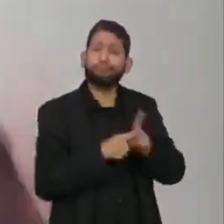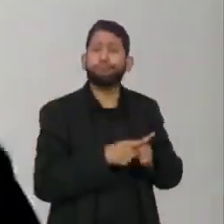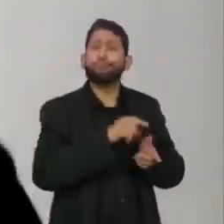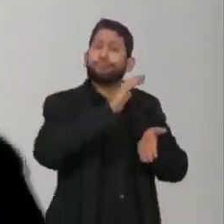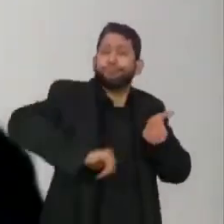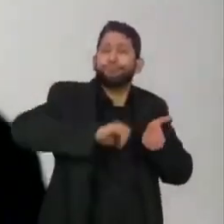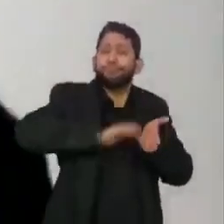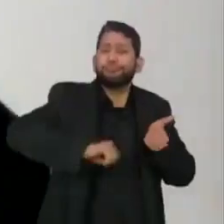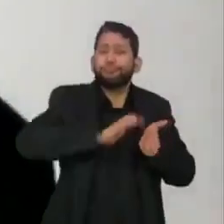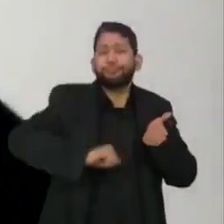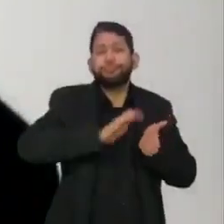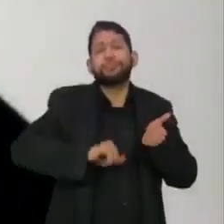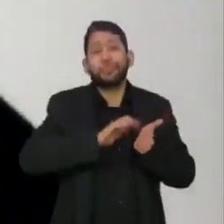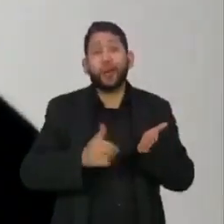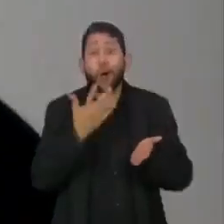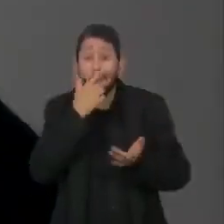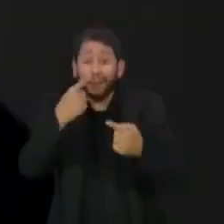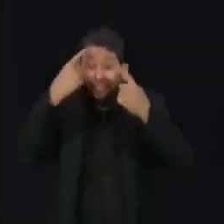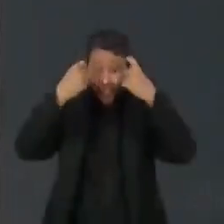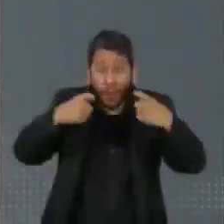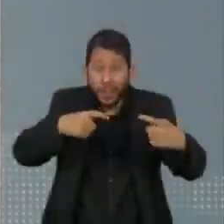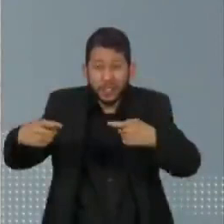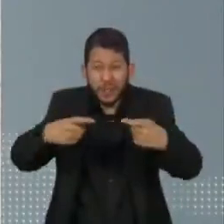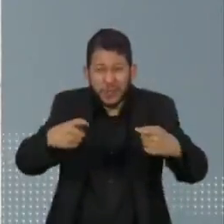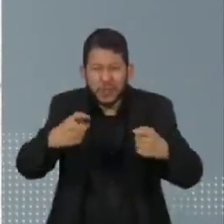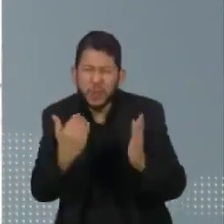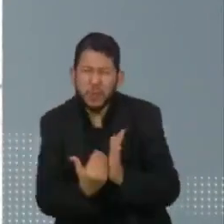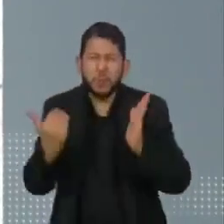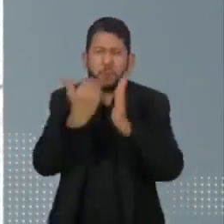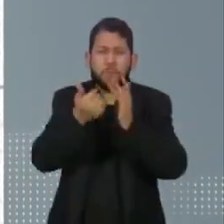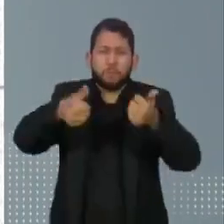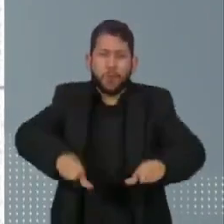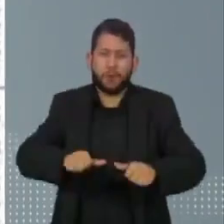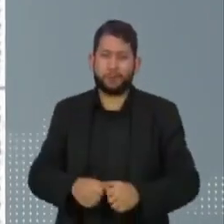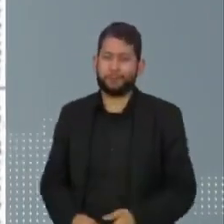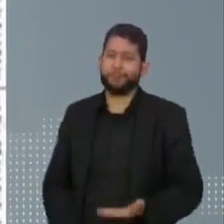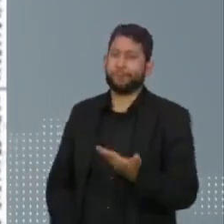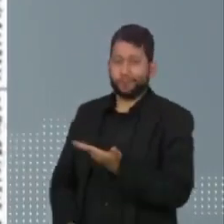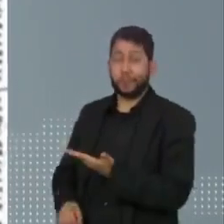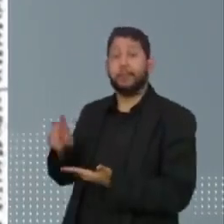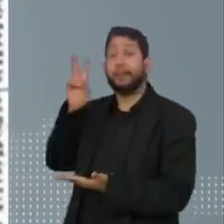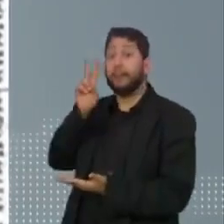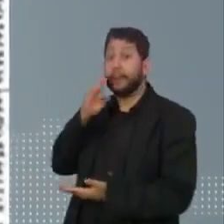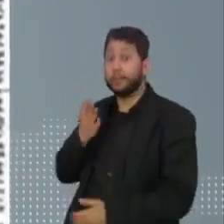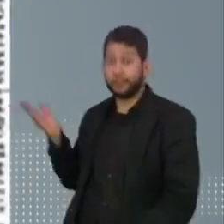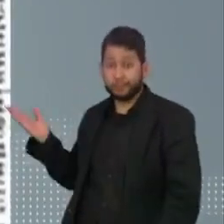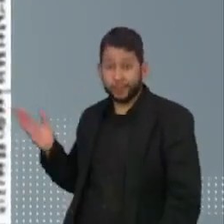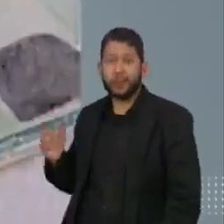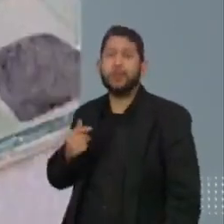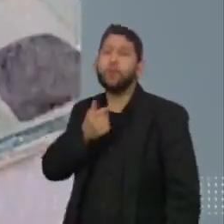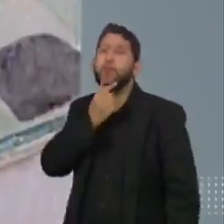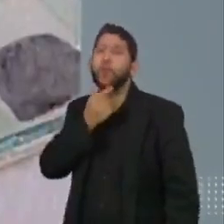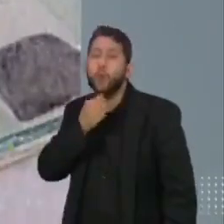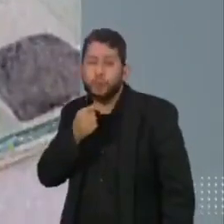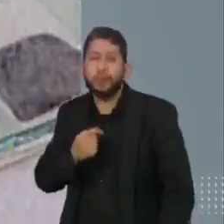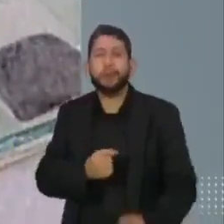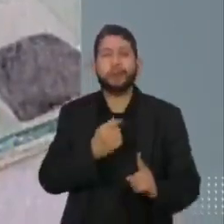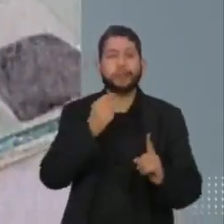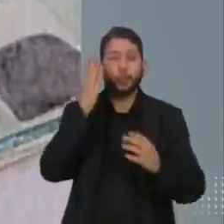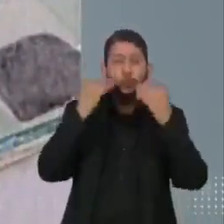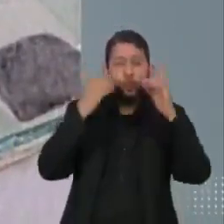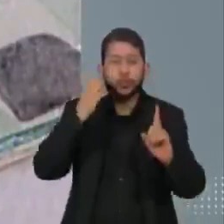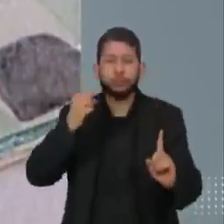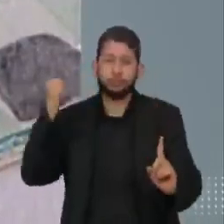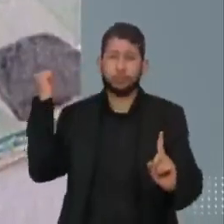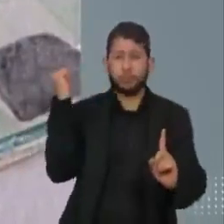mais tensão nesse processo de violência no campo. Faz parte deste contexto a recente designação para um cargo público de um dos cinco